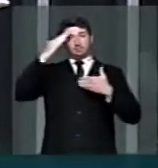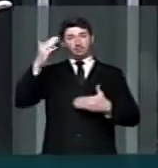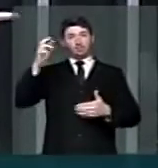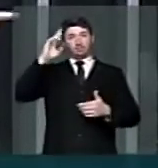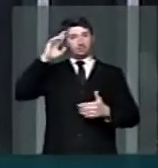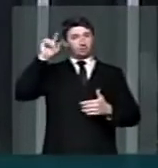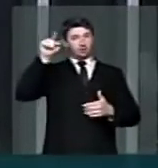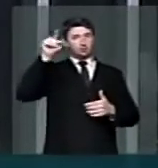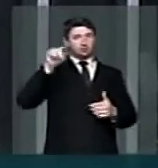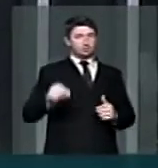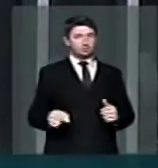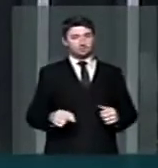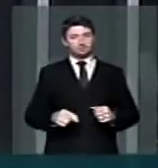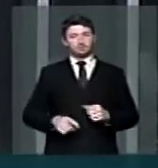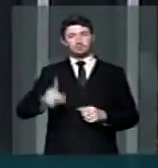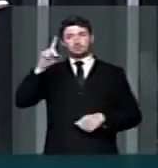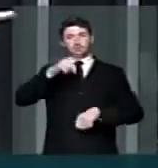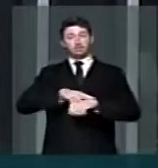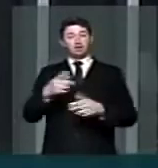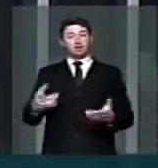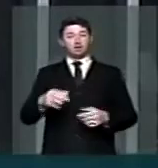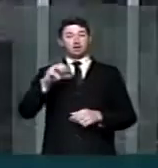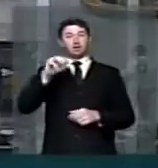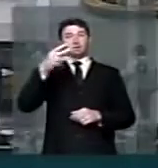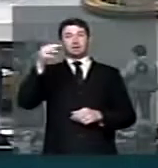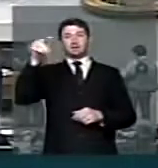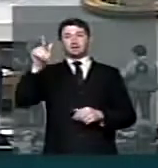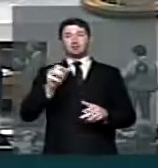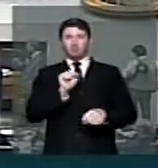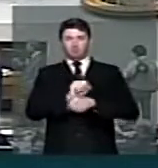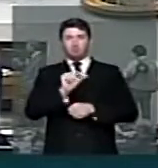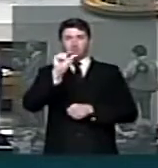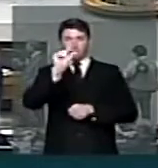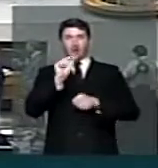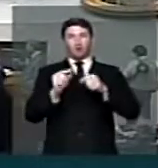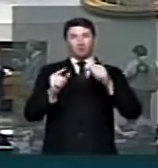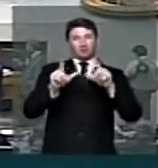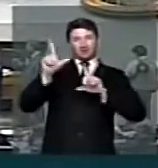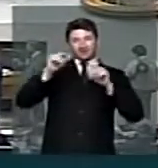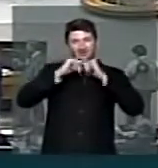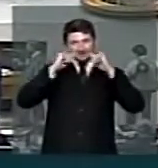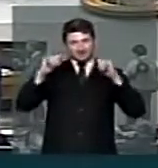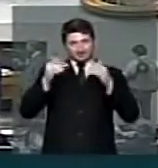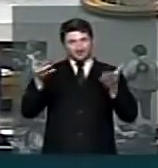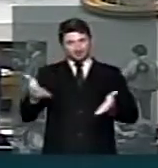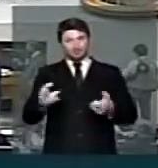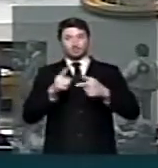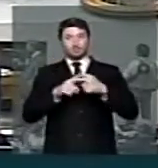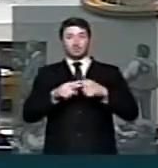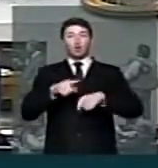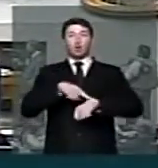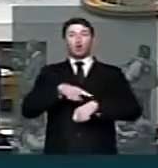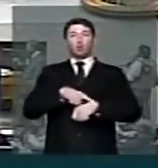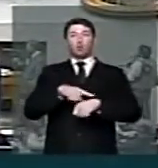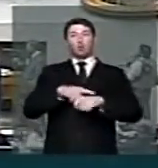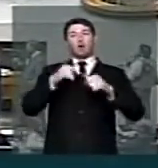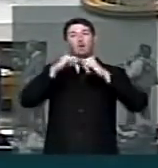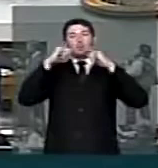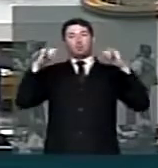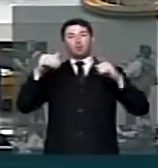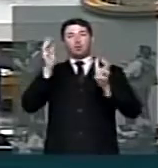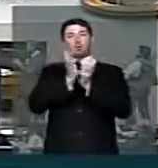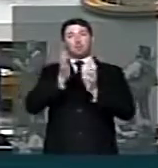vossa excelência. Agora são 9 horas e 37 minutos, a gente interrompe a nossa transmissão da TV e da Rádio Câmara para trazer o horário eleitoral, horário